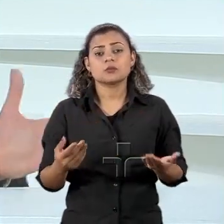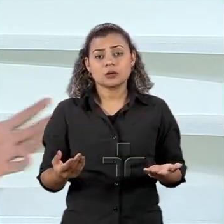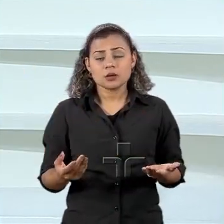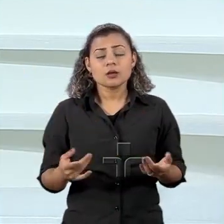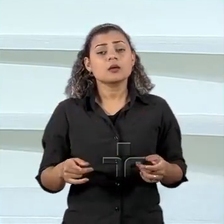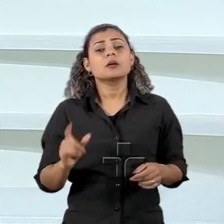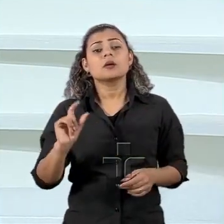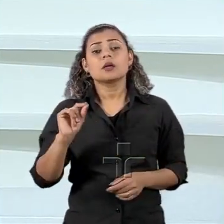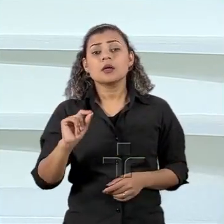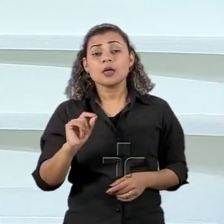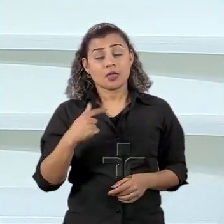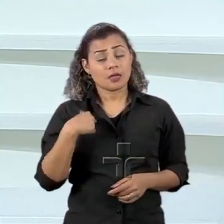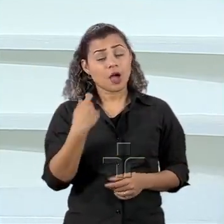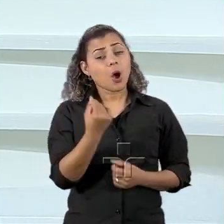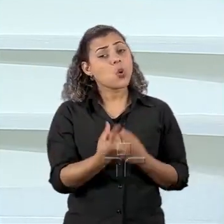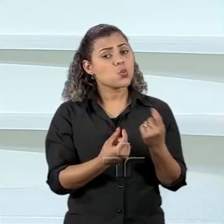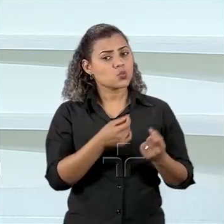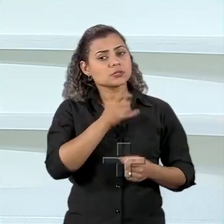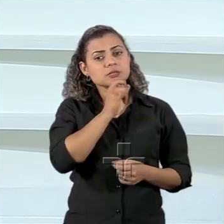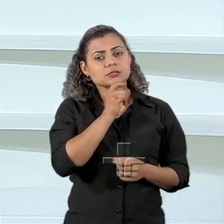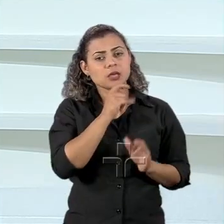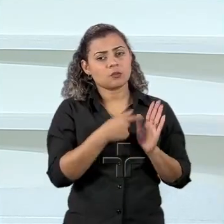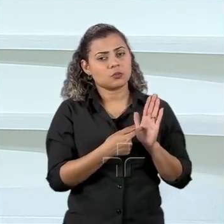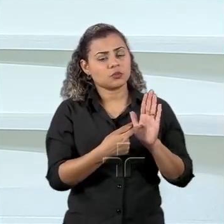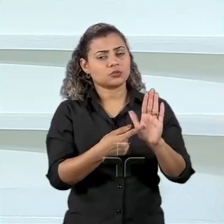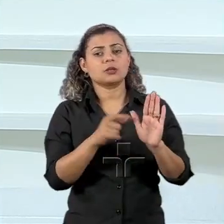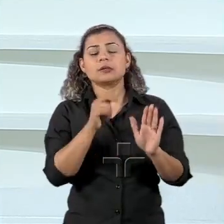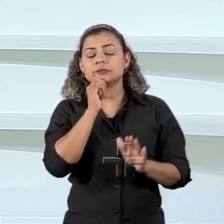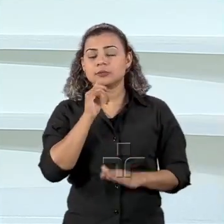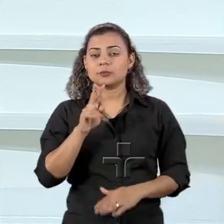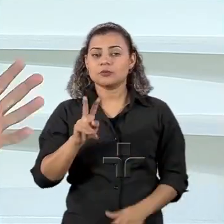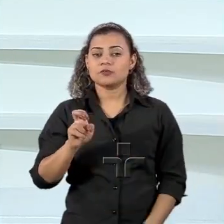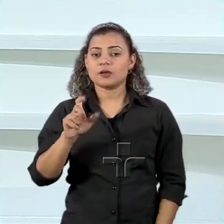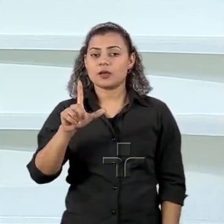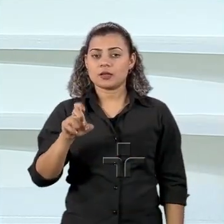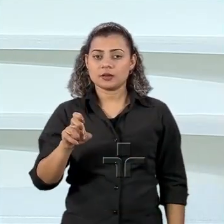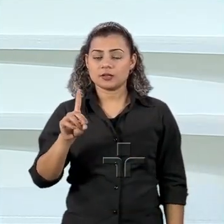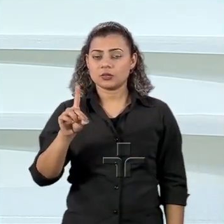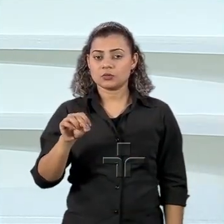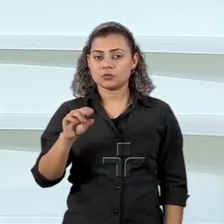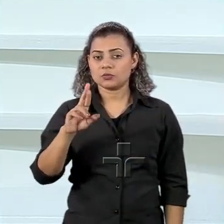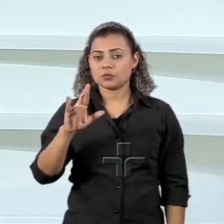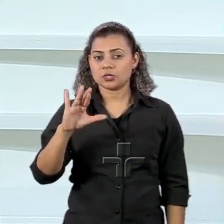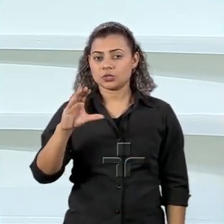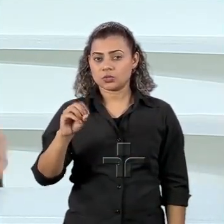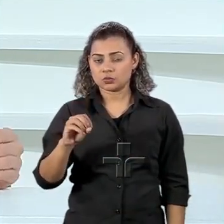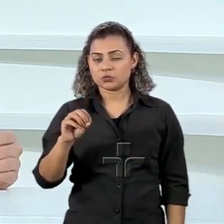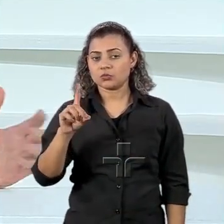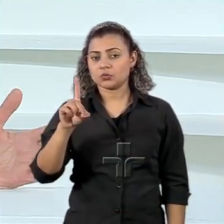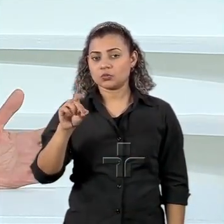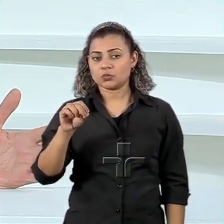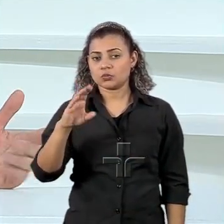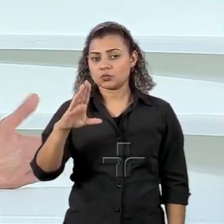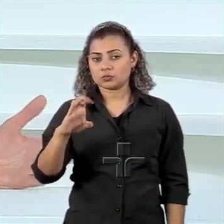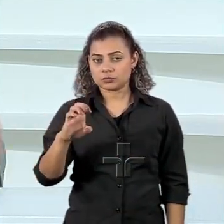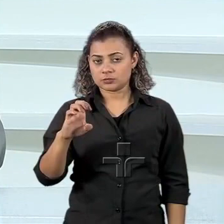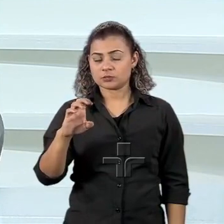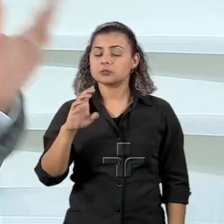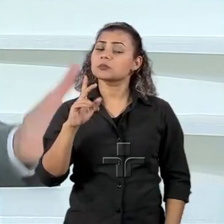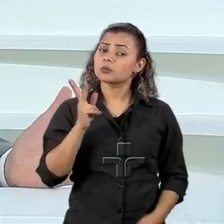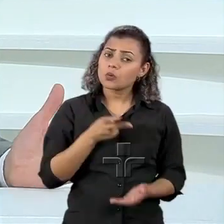vamos pegar alguns exemplos, Vale do Rio Doce, é uma empresa que era estatal e foi privatizada e continua a ser uma campeã